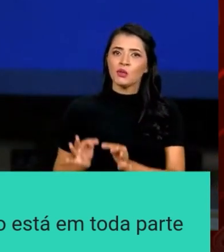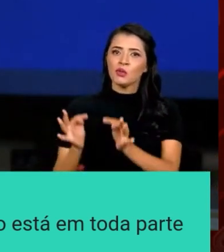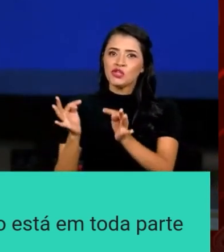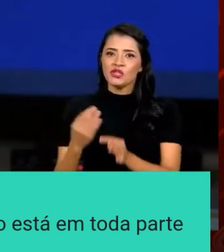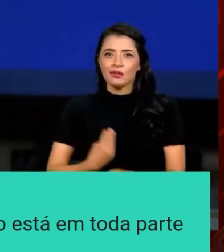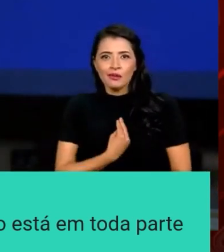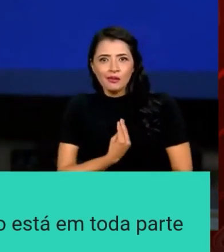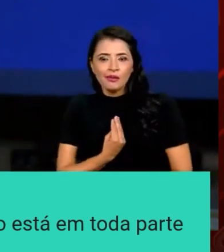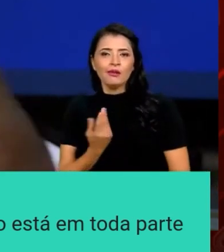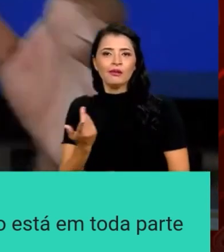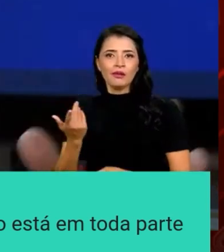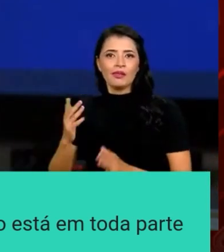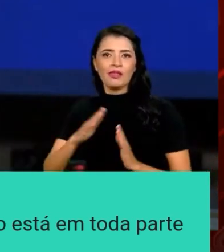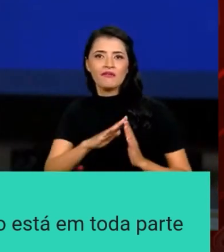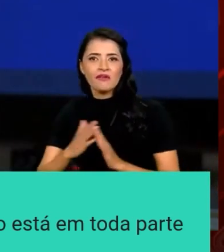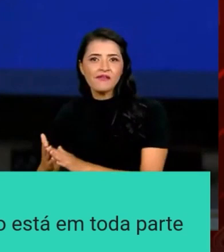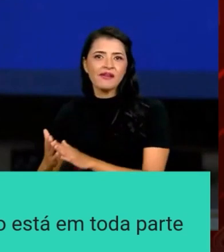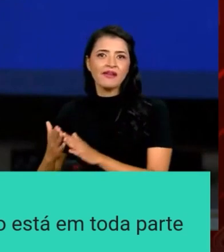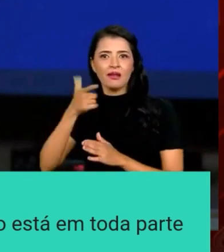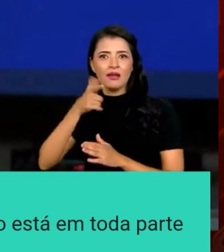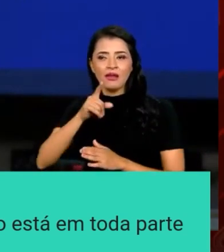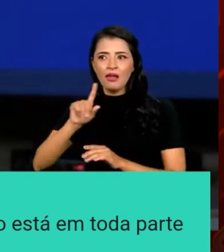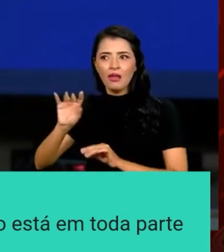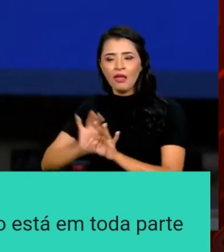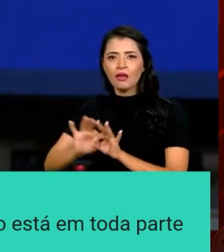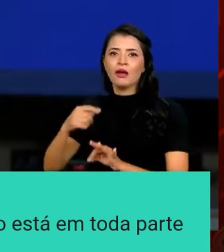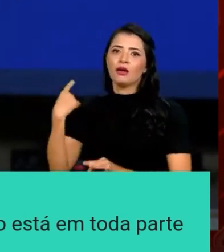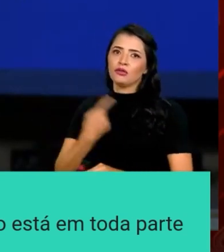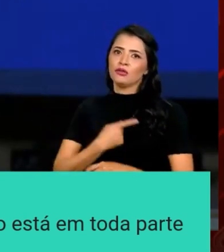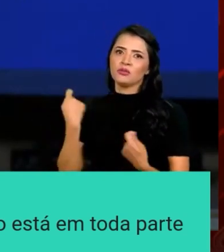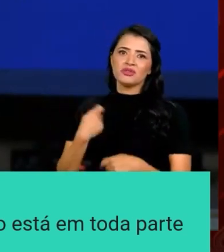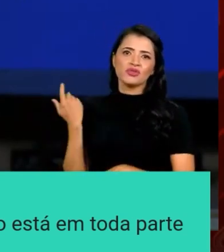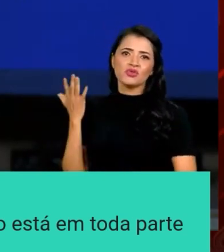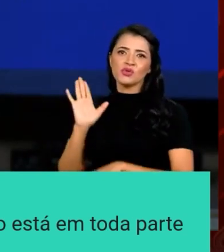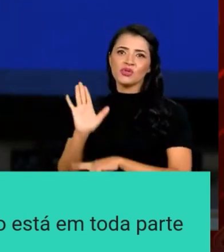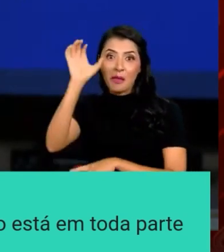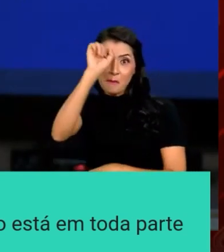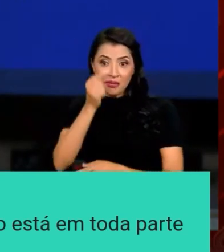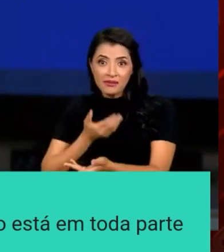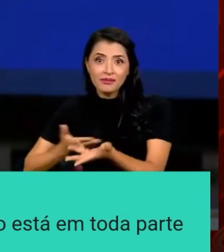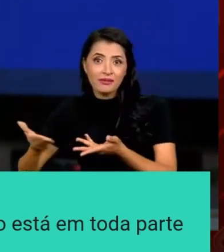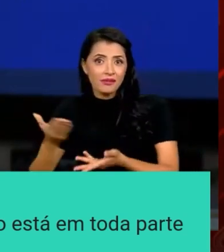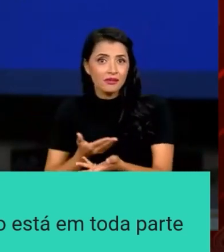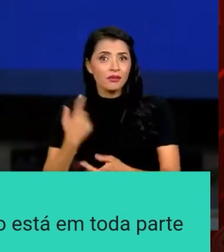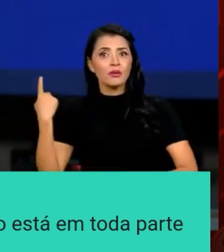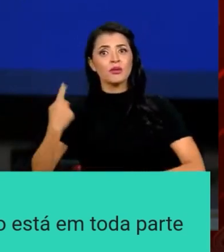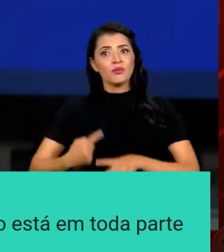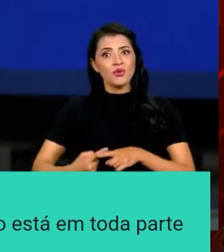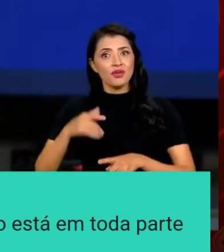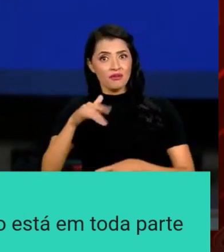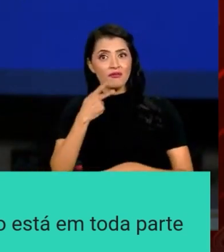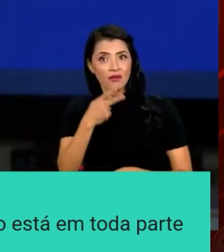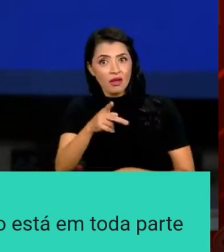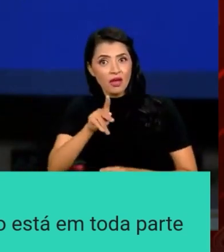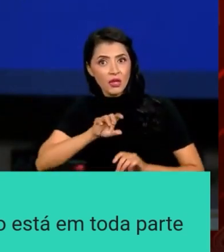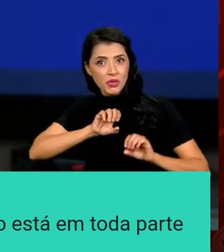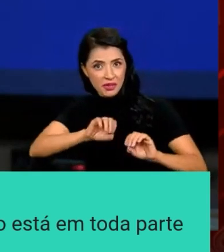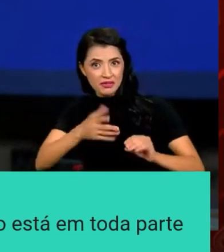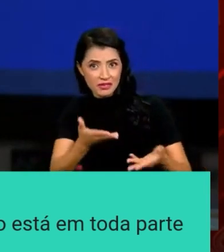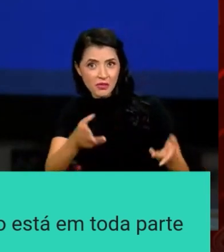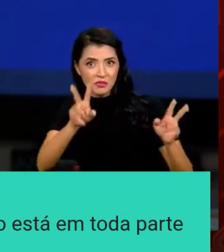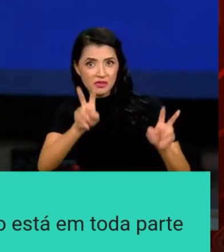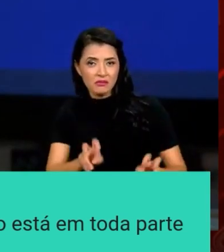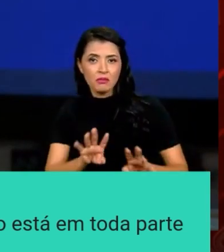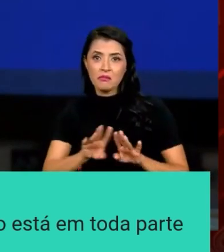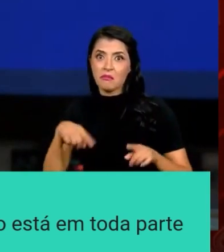de resistência, pessoas na favela, as periferias. A gente precisava ajudar e aprender com essas pessoas. Porque você falou de educação, mas